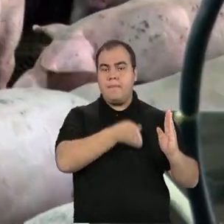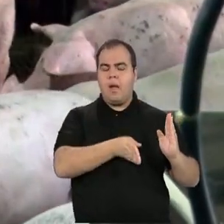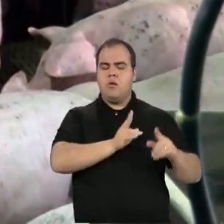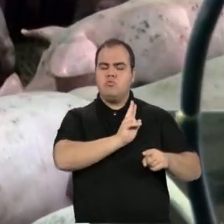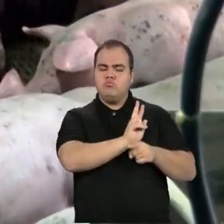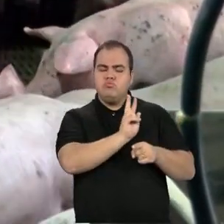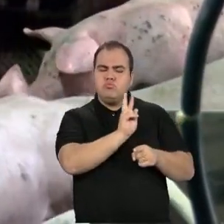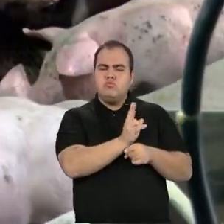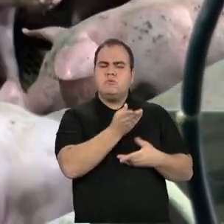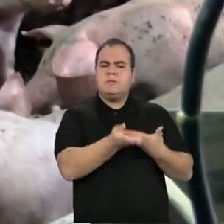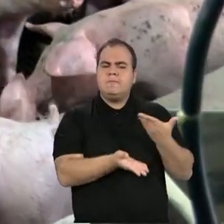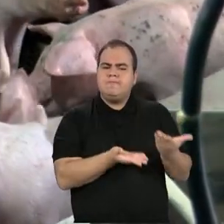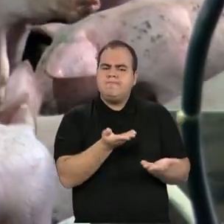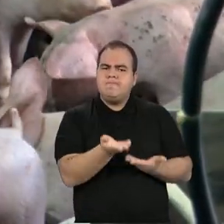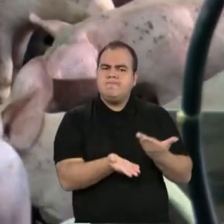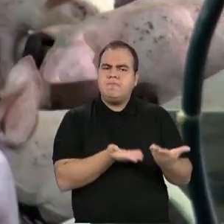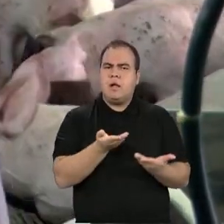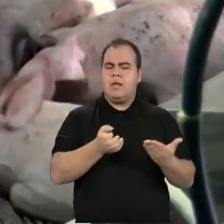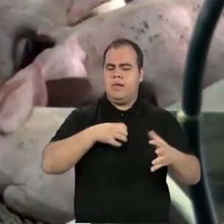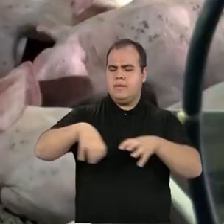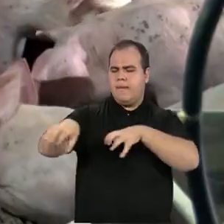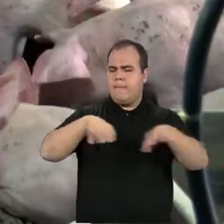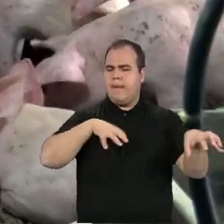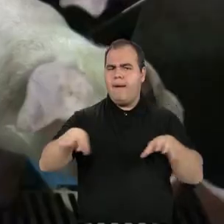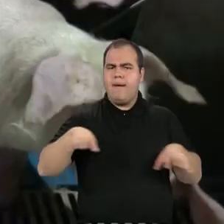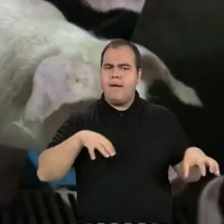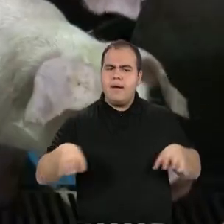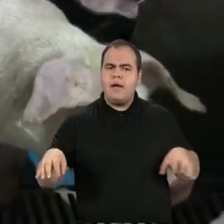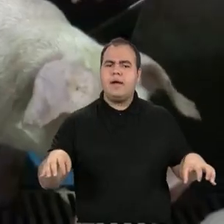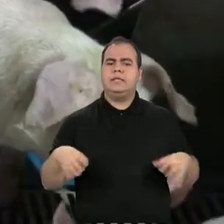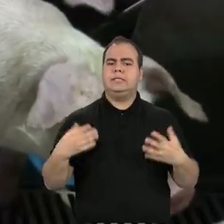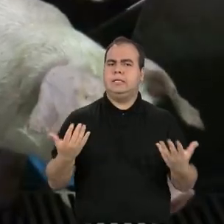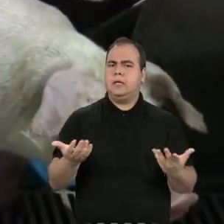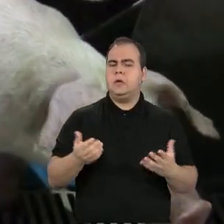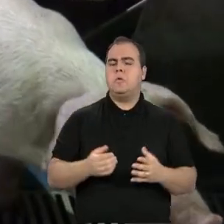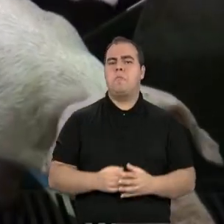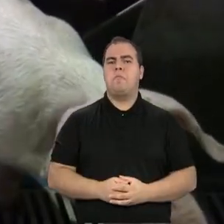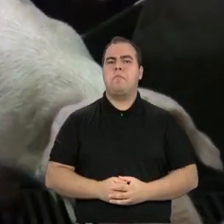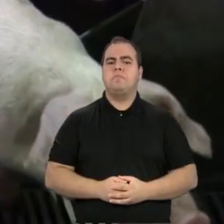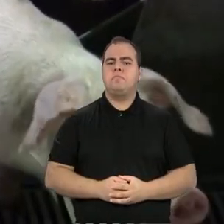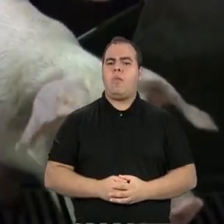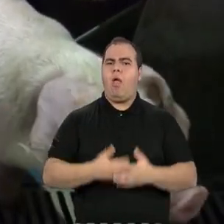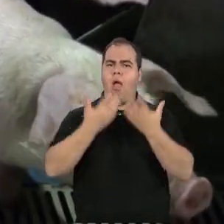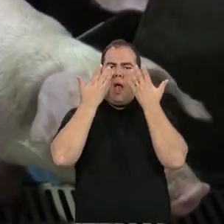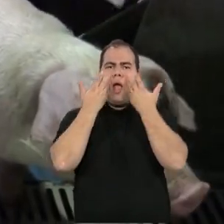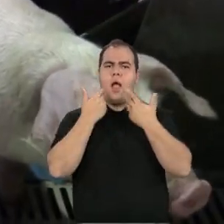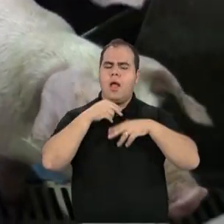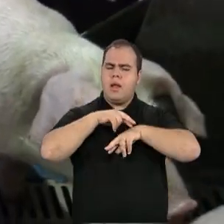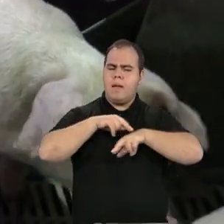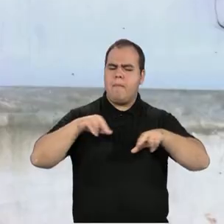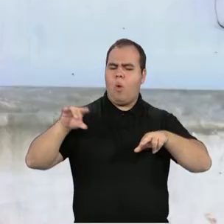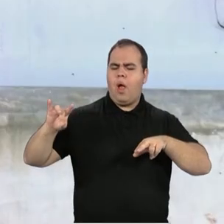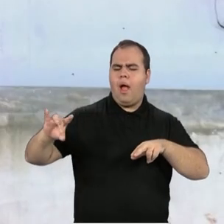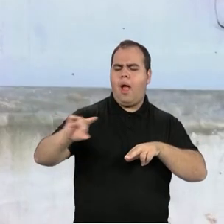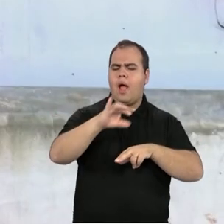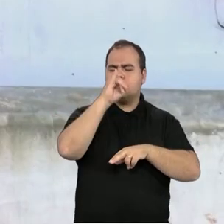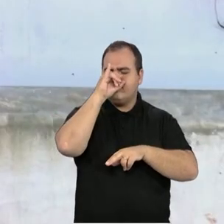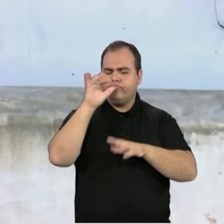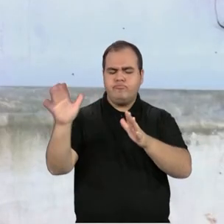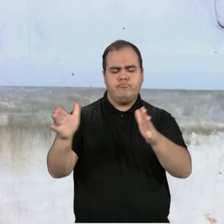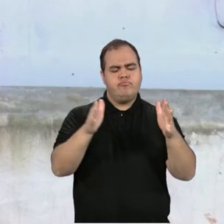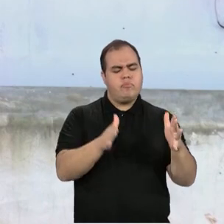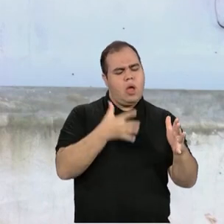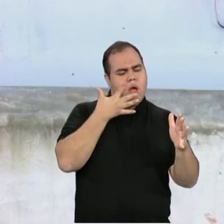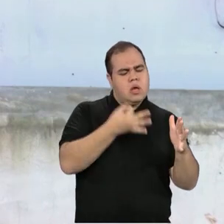cuidados separados, então assim, cada animal recebe a sua devida atenção, onde tem